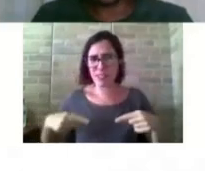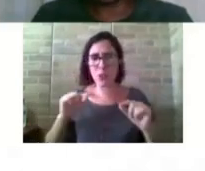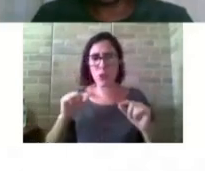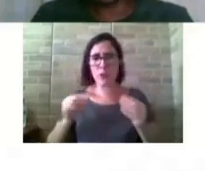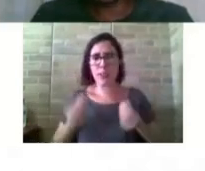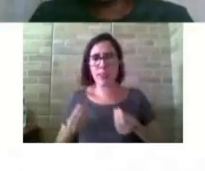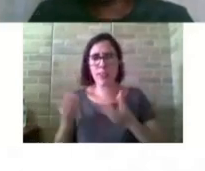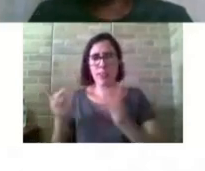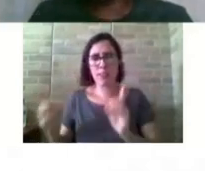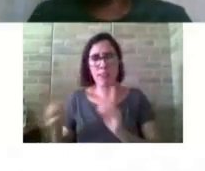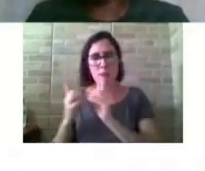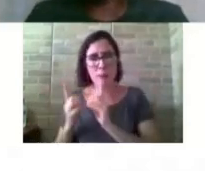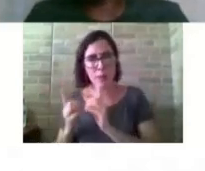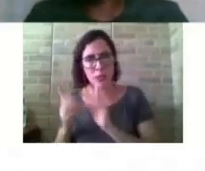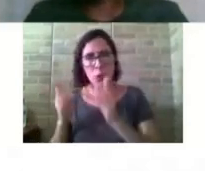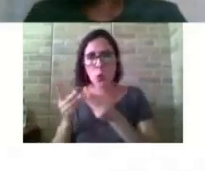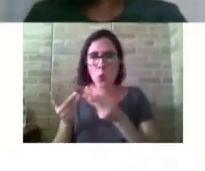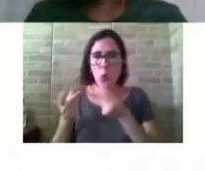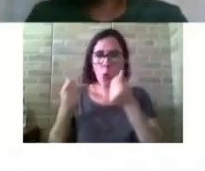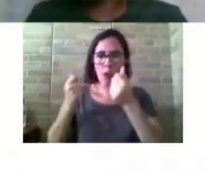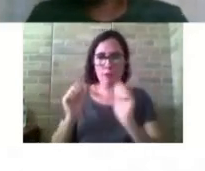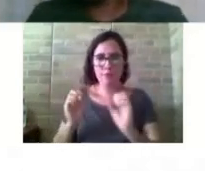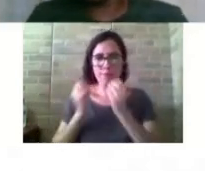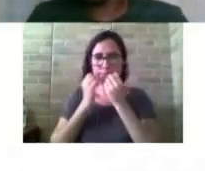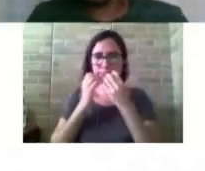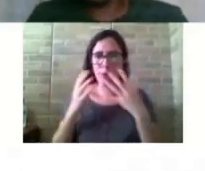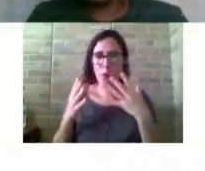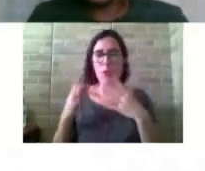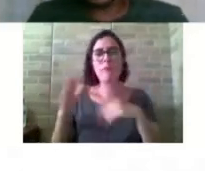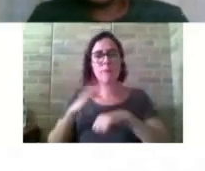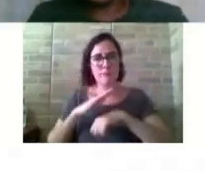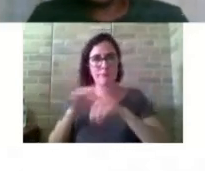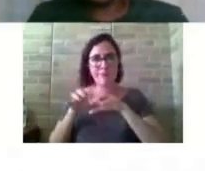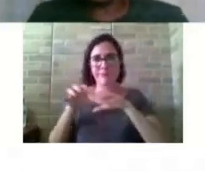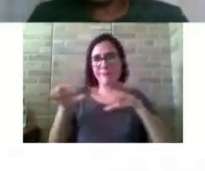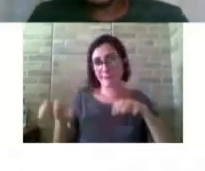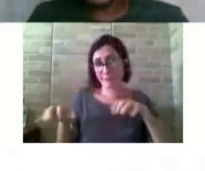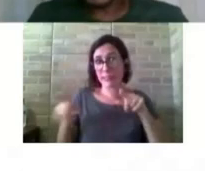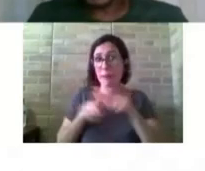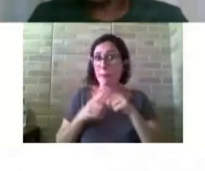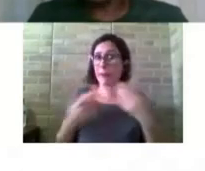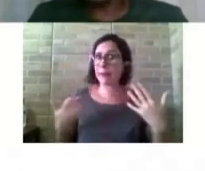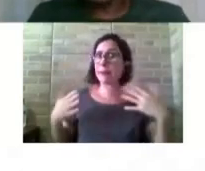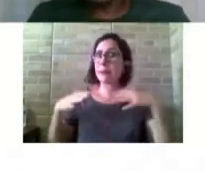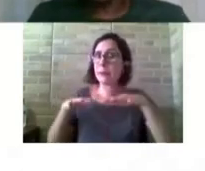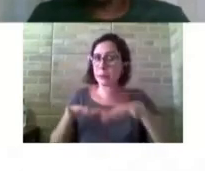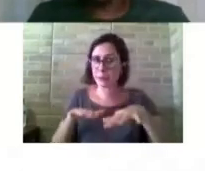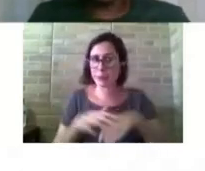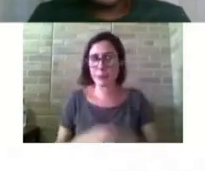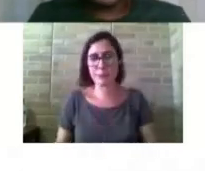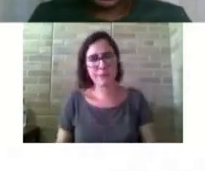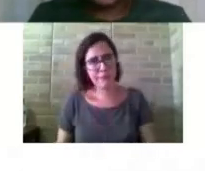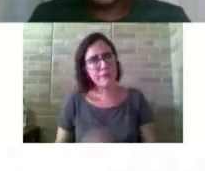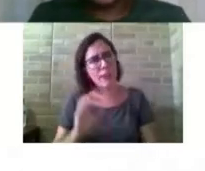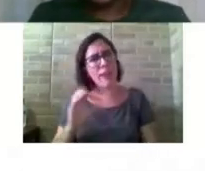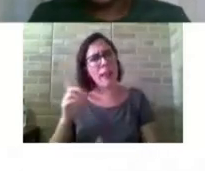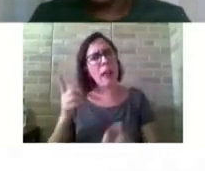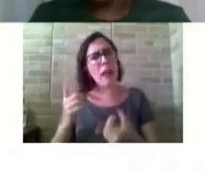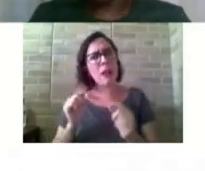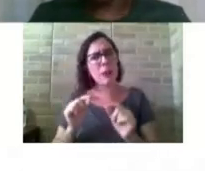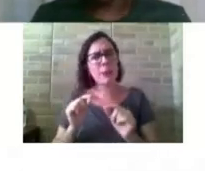de qualidade ou melhor, um atendimento inclusivo. Claro, com esse cenário,